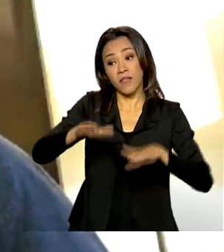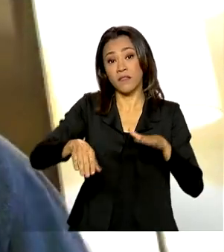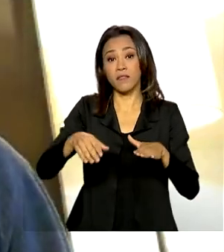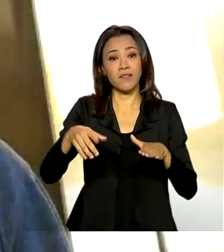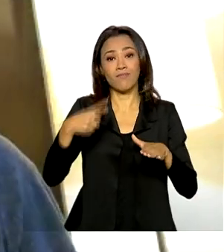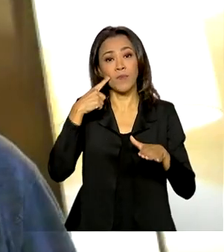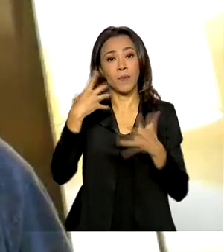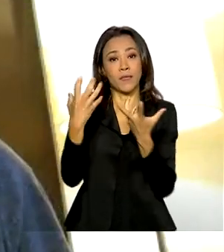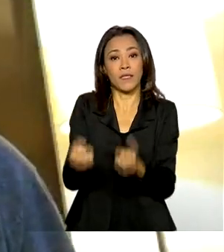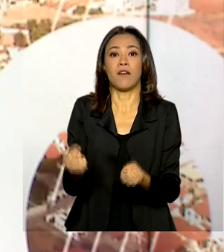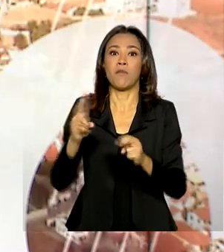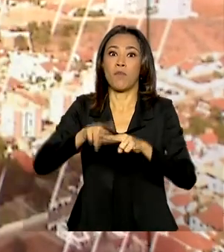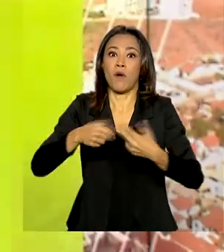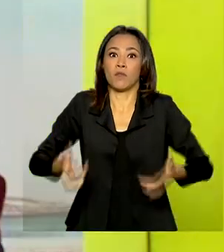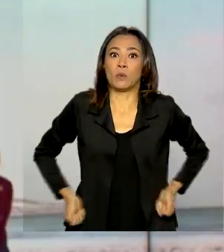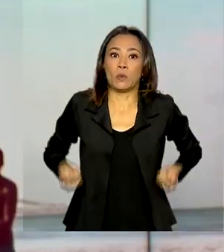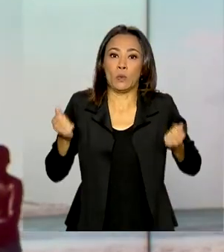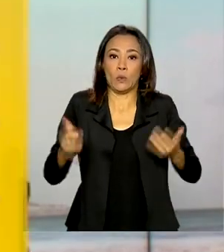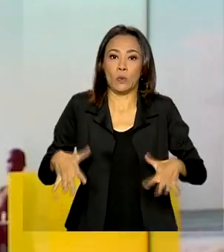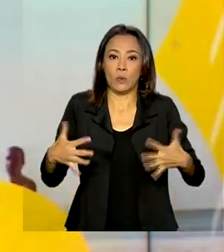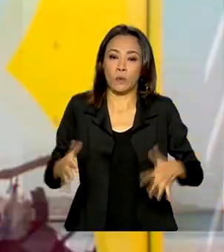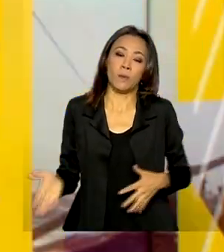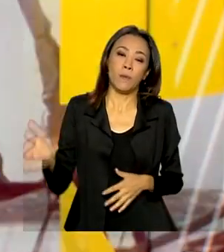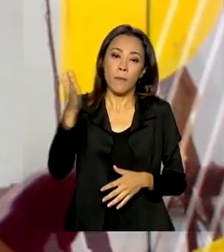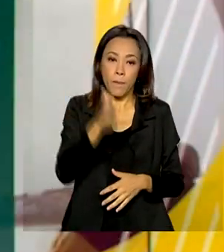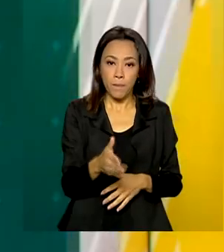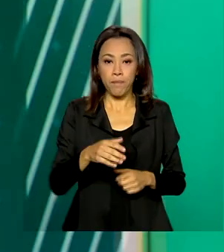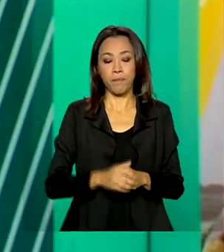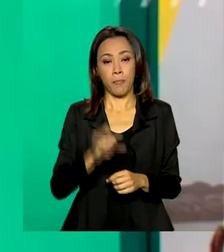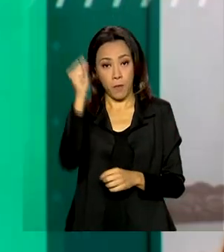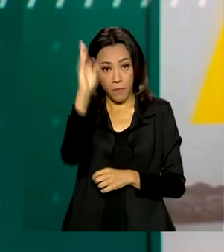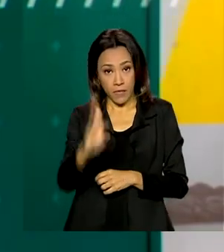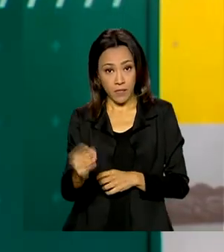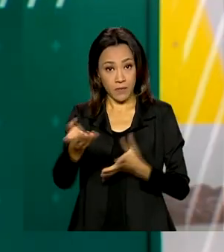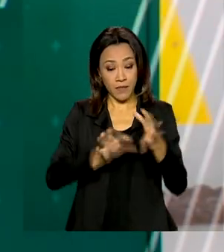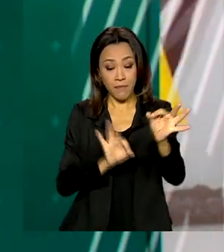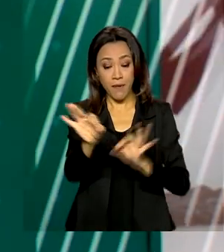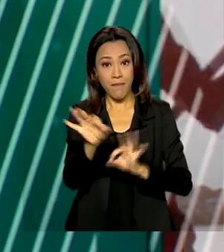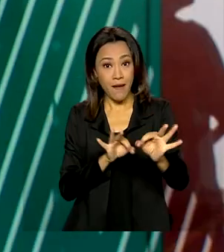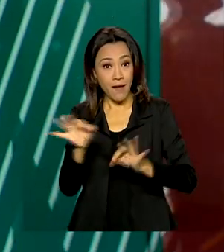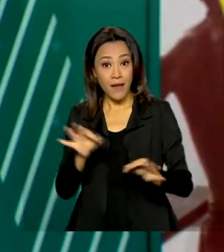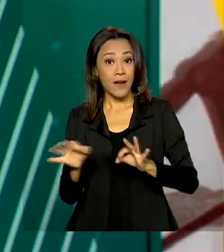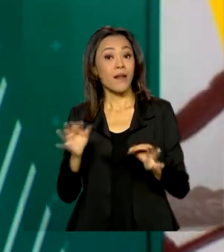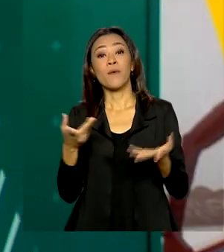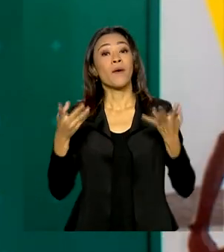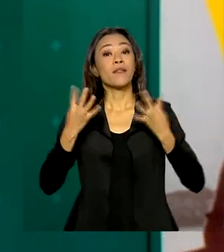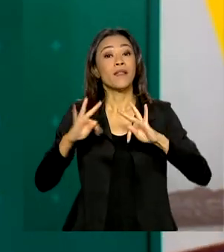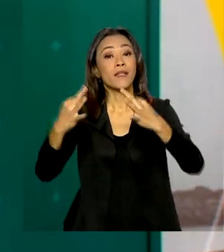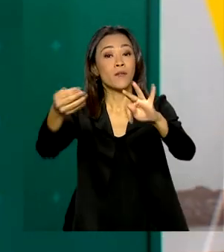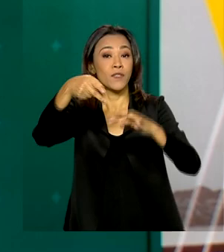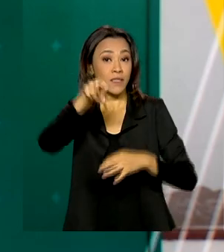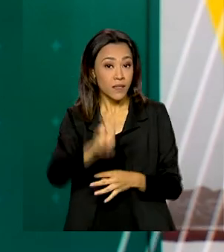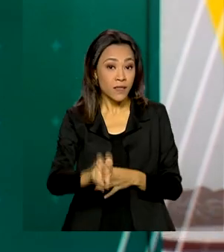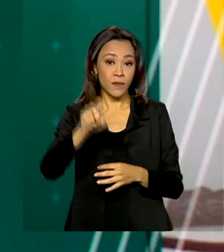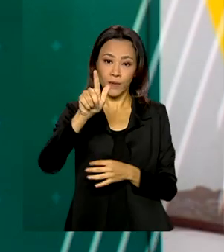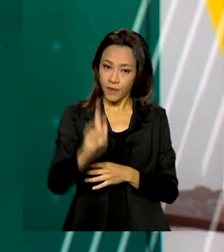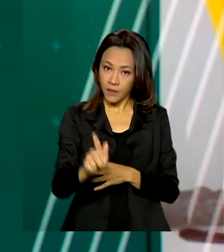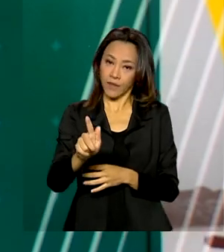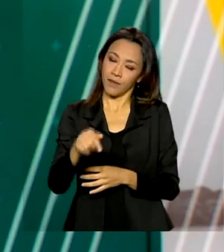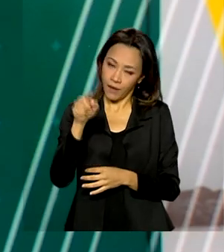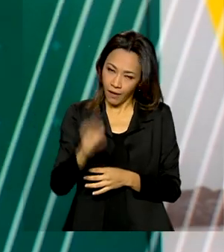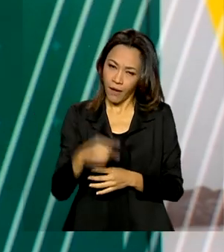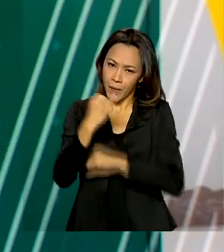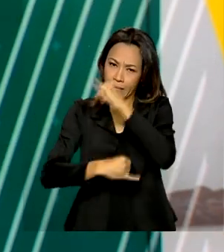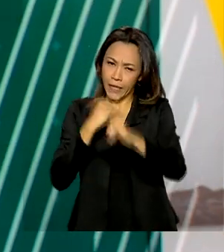por conta do custo. O Brasil se prepara para a chegada da tecnologia 5G à internet móvel de alta velocidade.